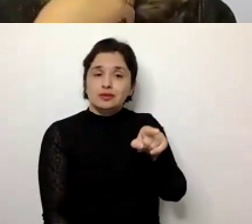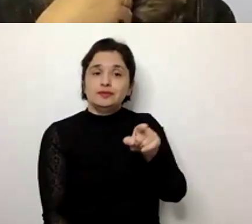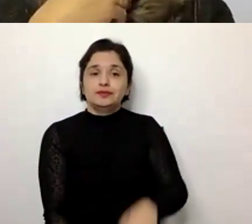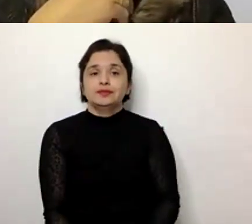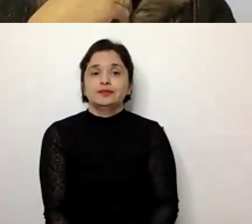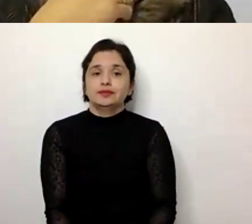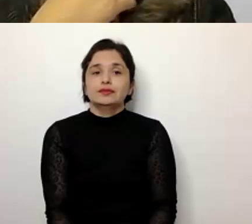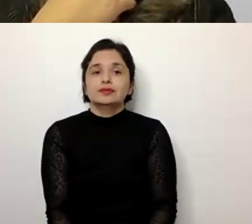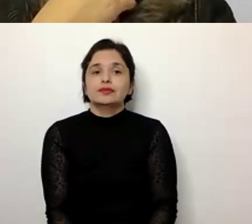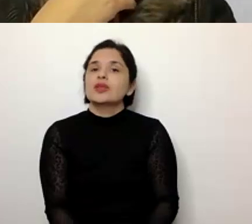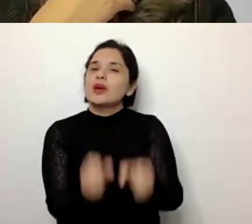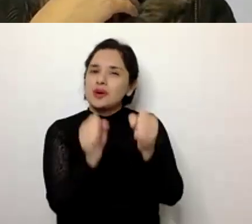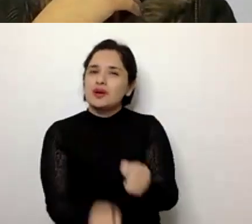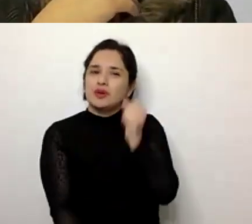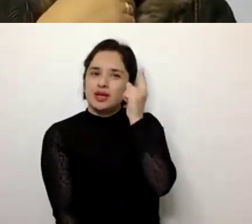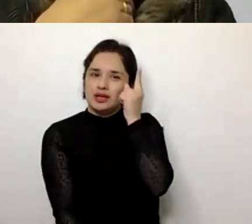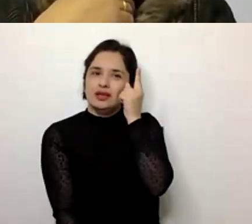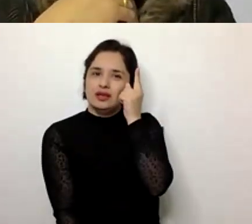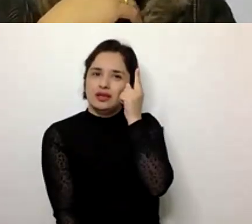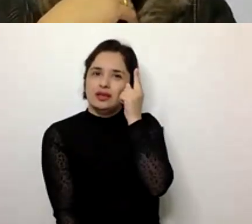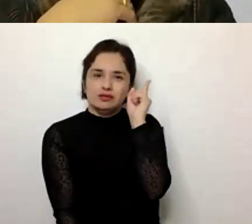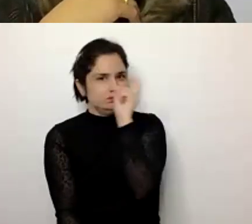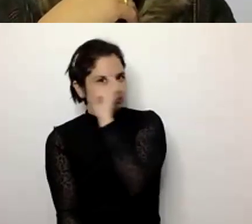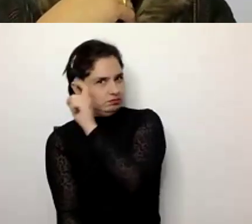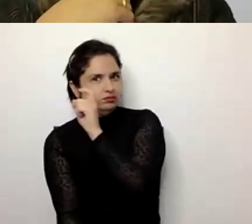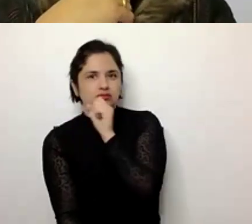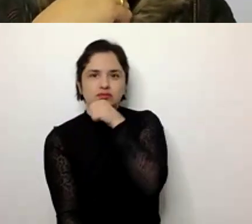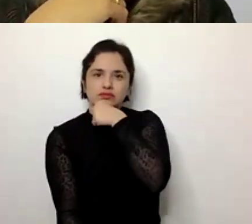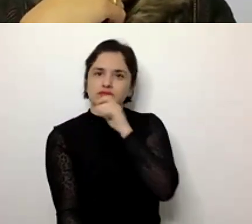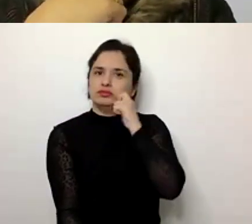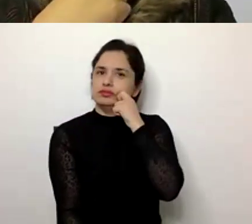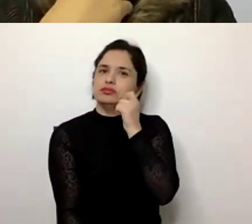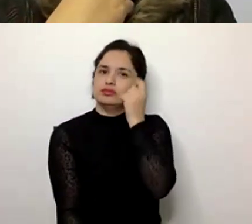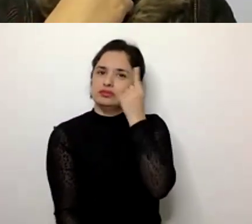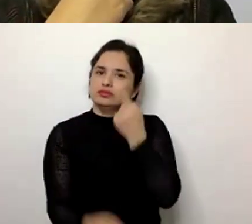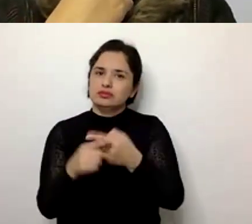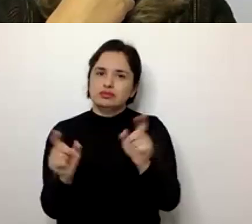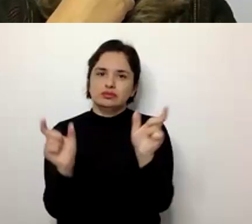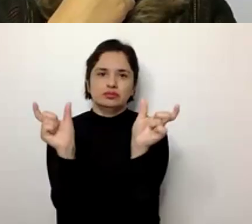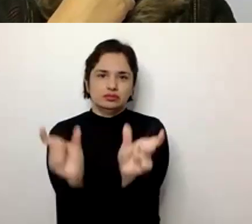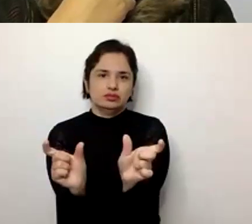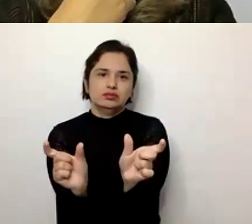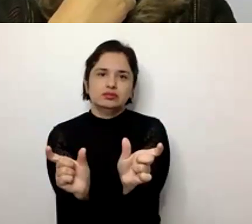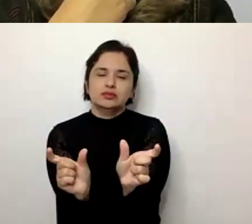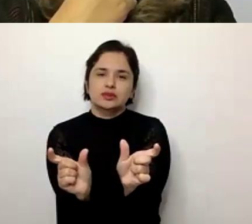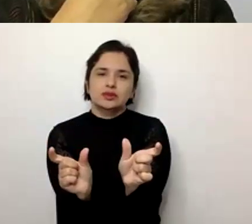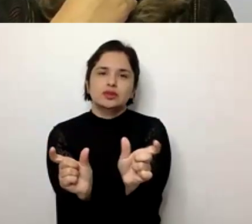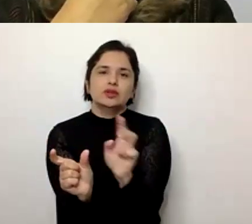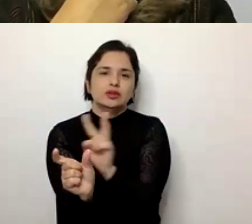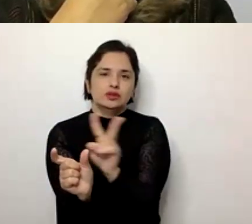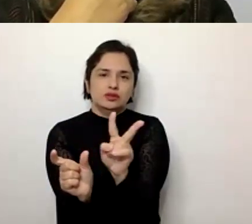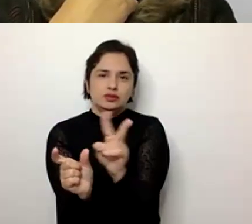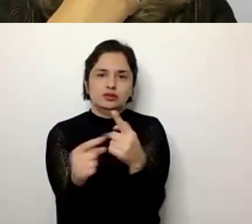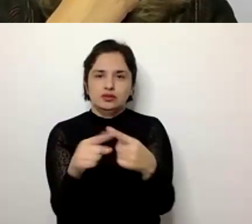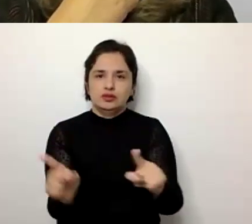para poder entender complexamente o que é o envelhecimento, importante poder diferenciar também dois aspectos que são